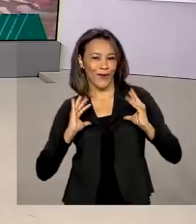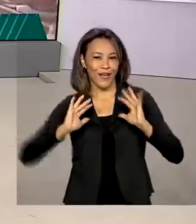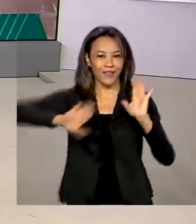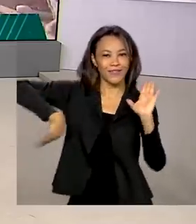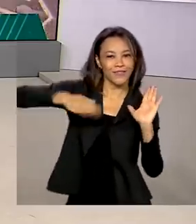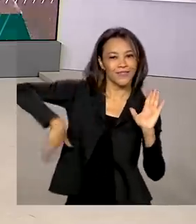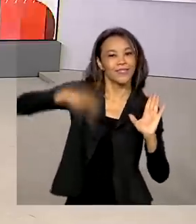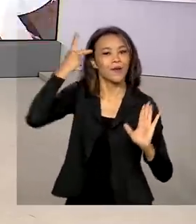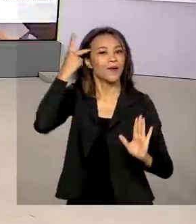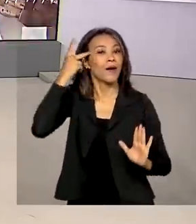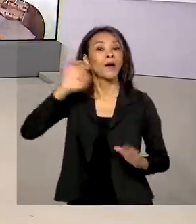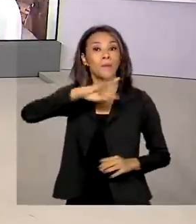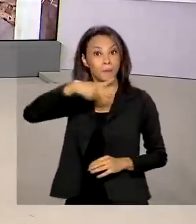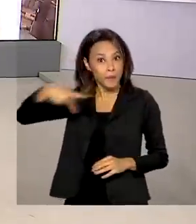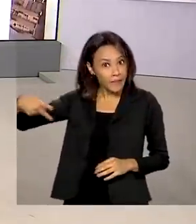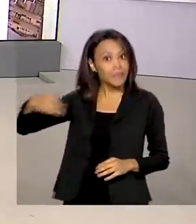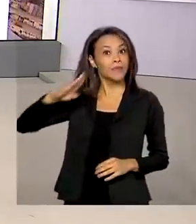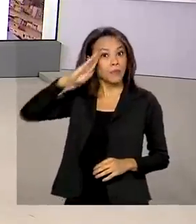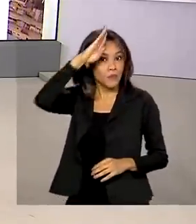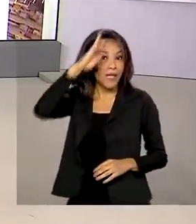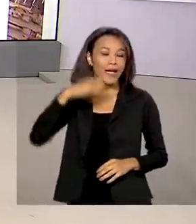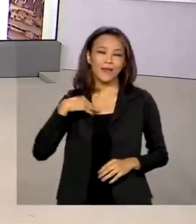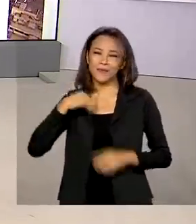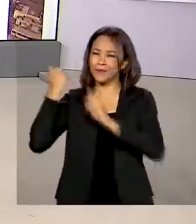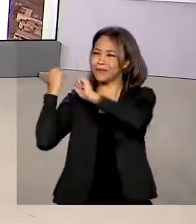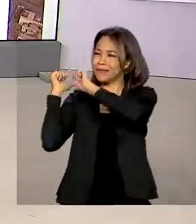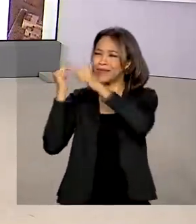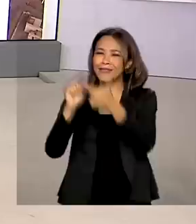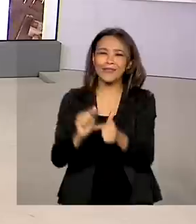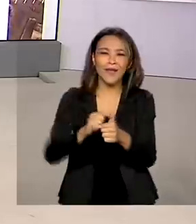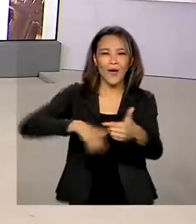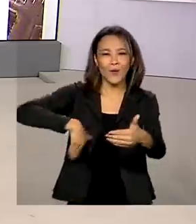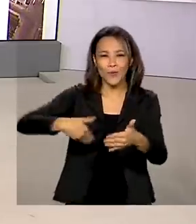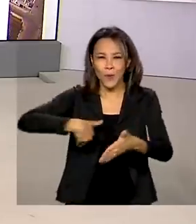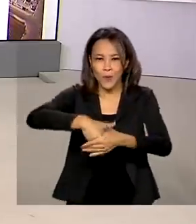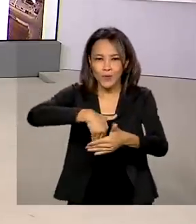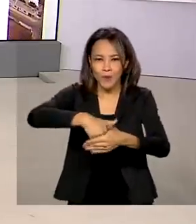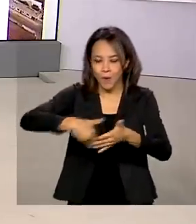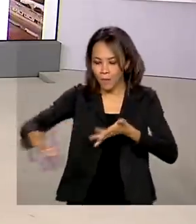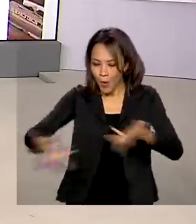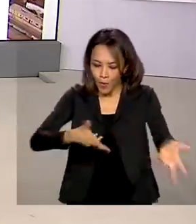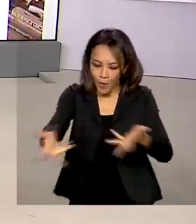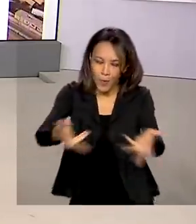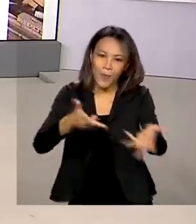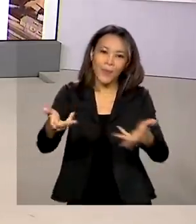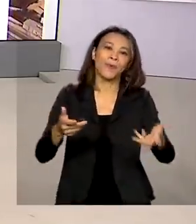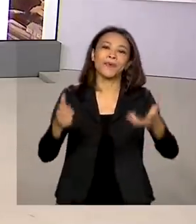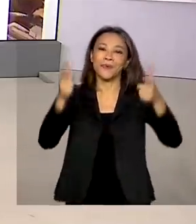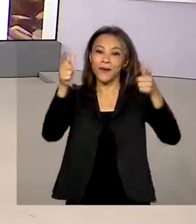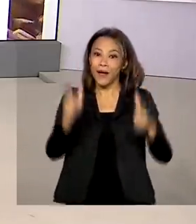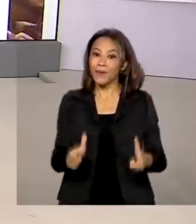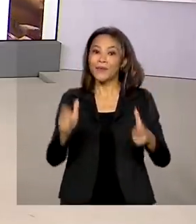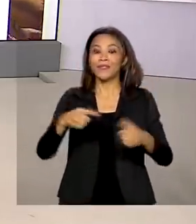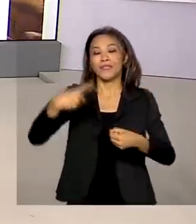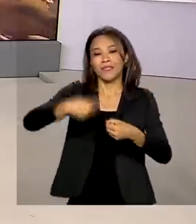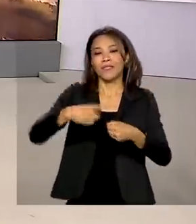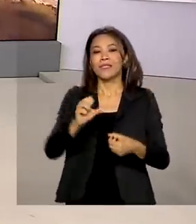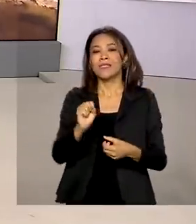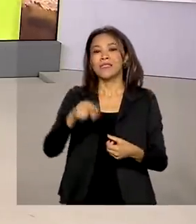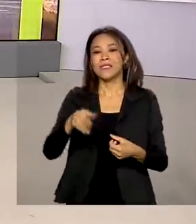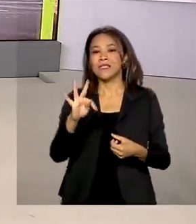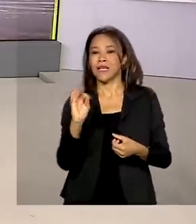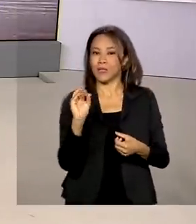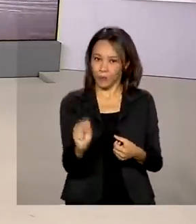Jair Bolsonaro participou do tradicional jogo beneficente Natal Sem Fome, na Vila Belmiro, em Santos. A